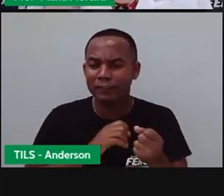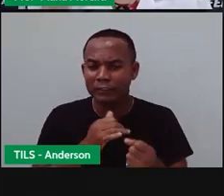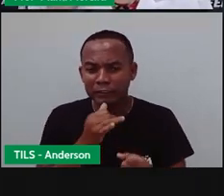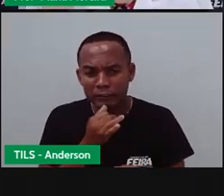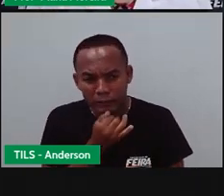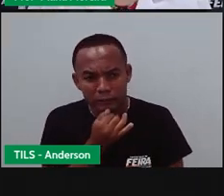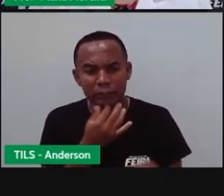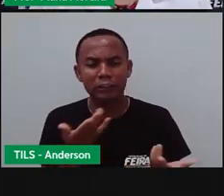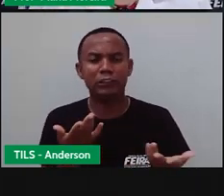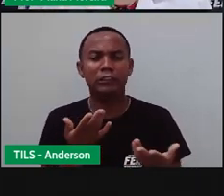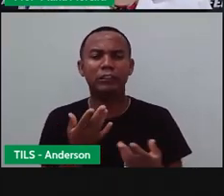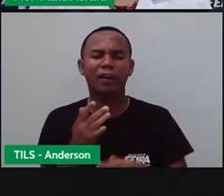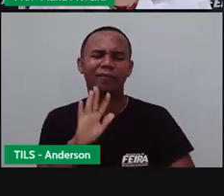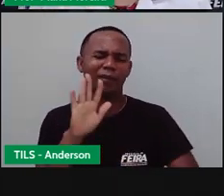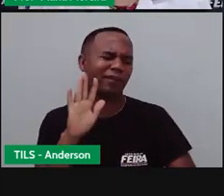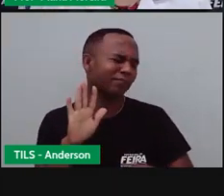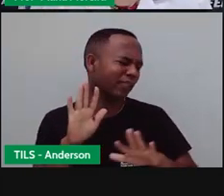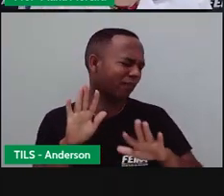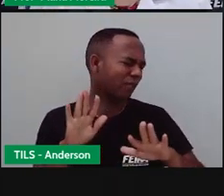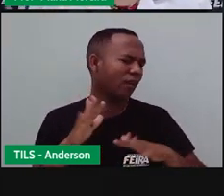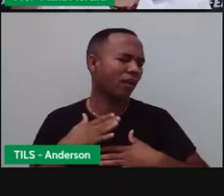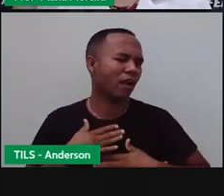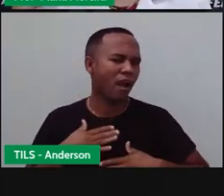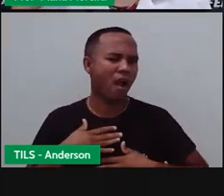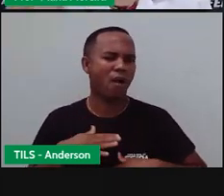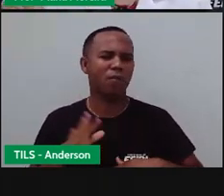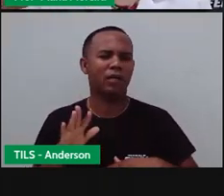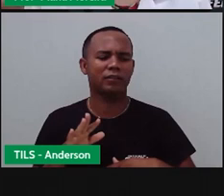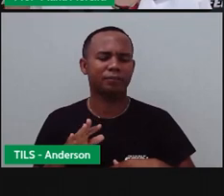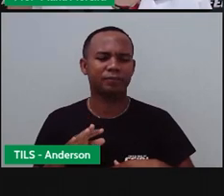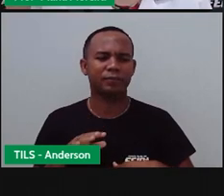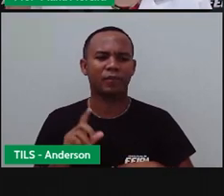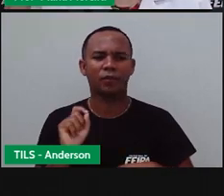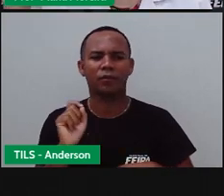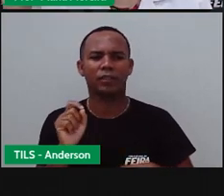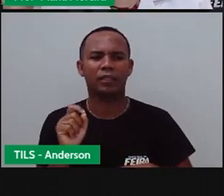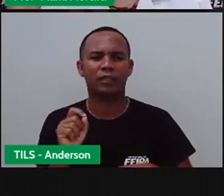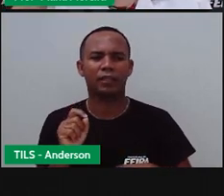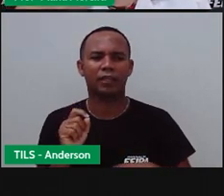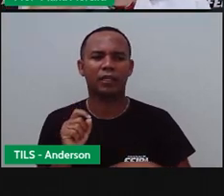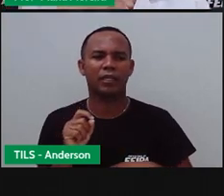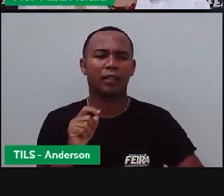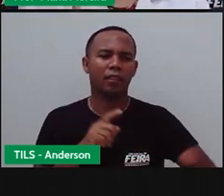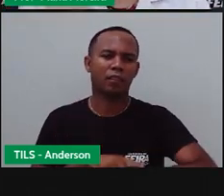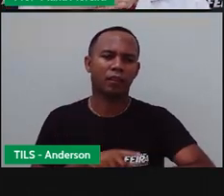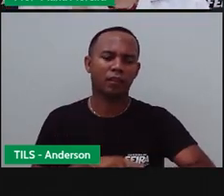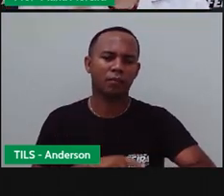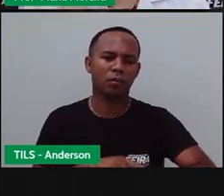dar um tempo Porque o tempo é o melhor remédio A gente deixa o quê? Passar Para